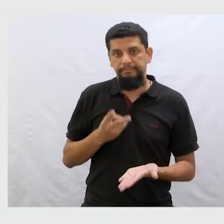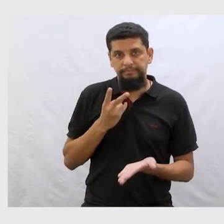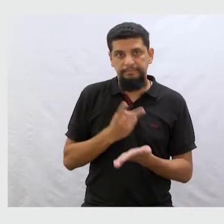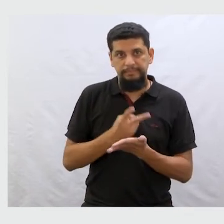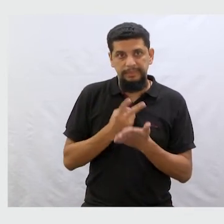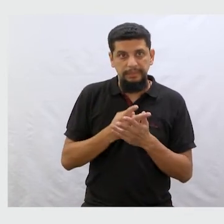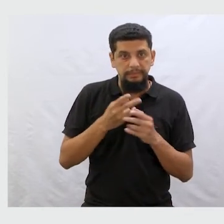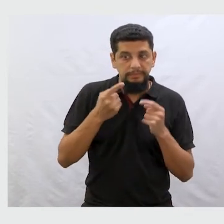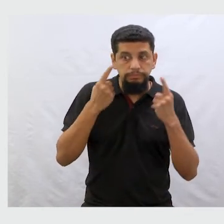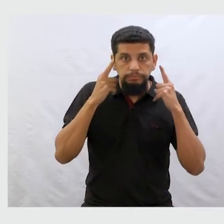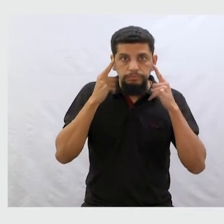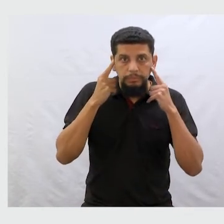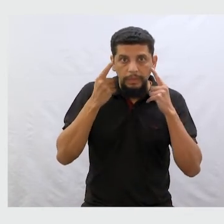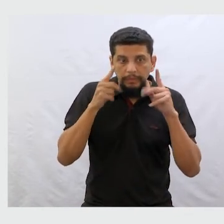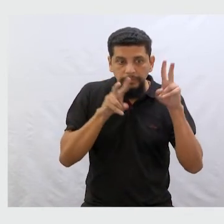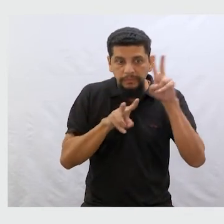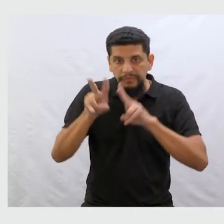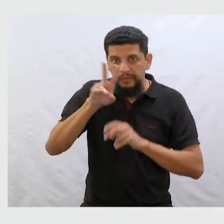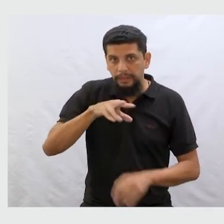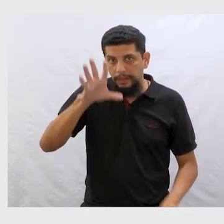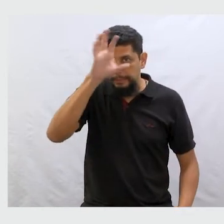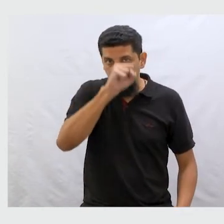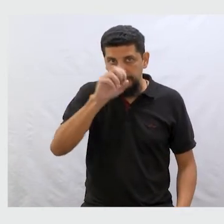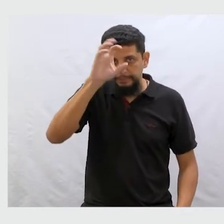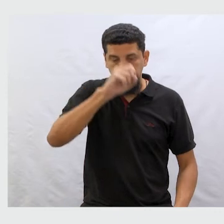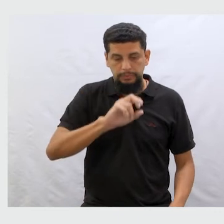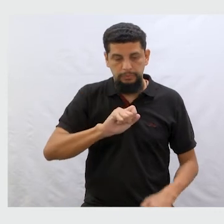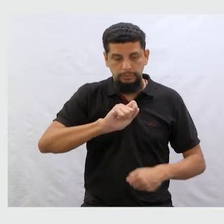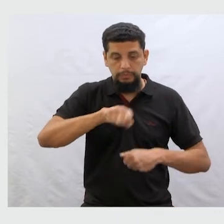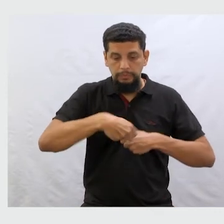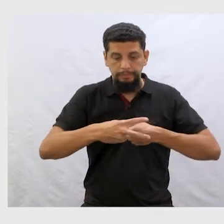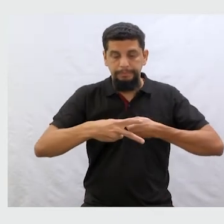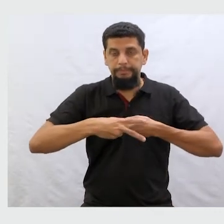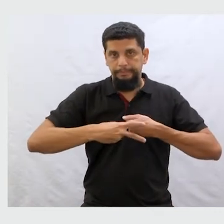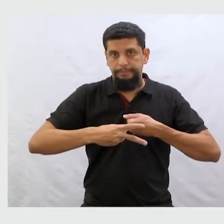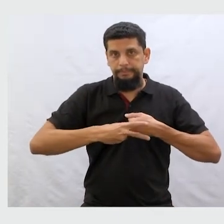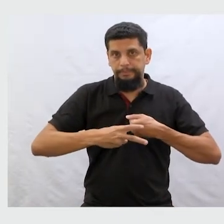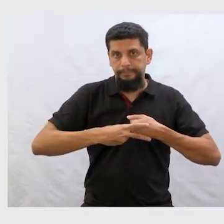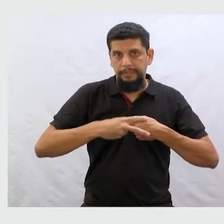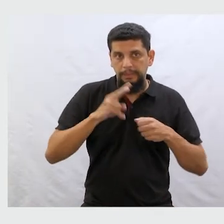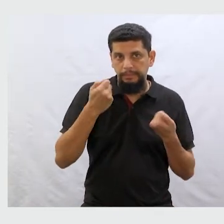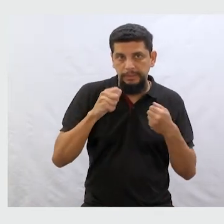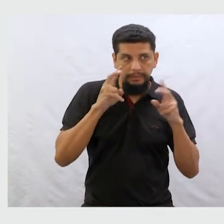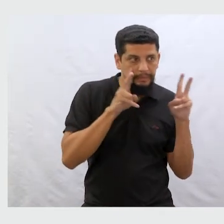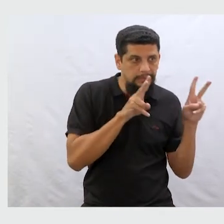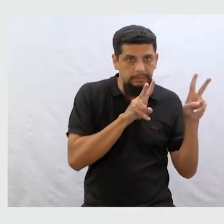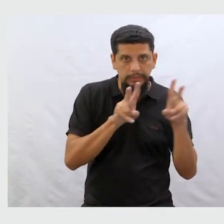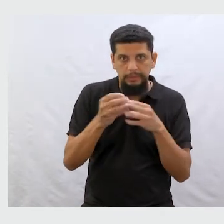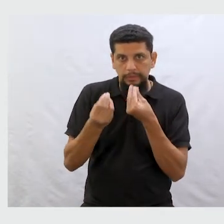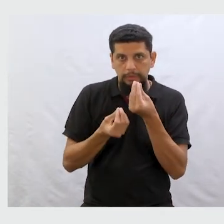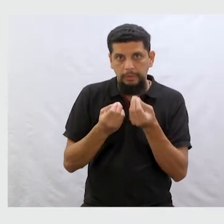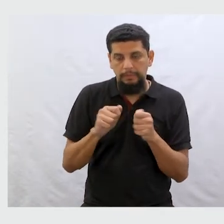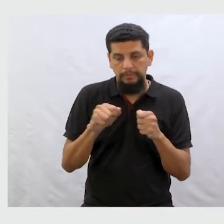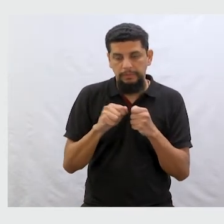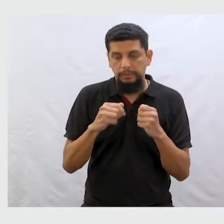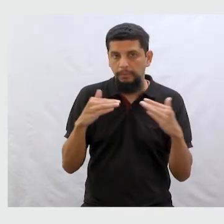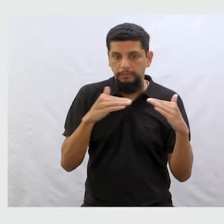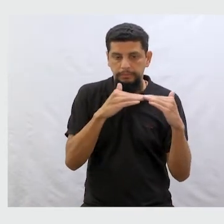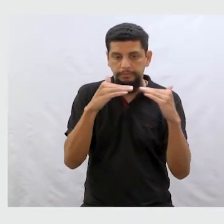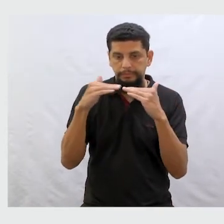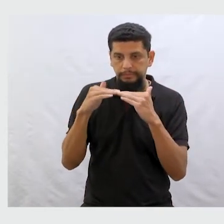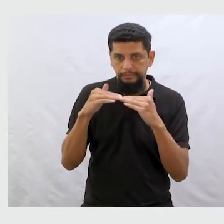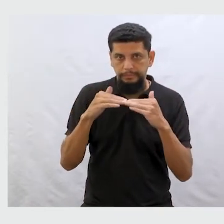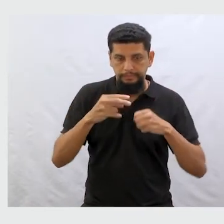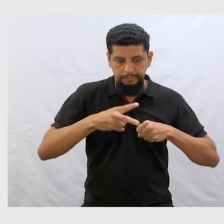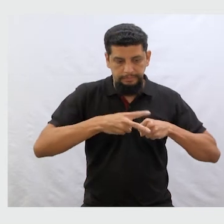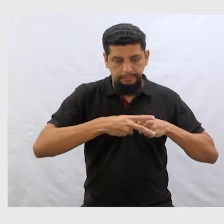gente já tá sempre escutando quando a vai precisar conjugar verbo. A gente vai precisar ali ver como é que a gente vai fazer as